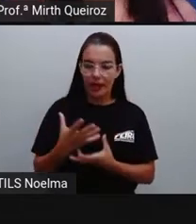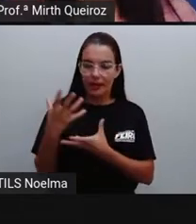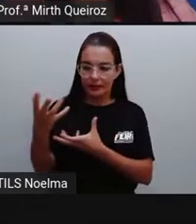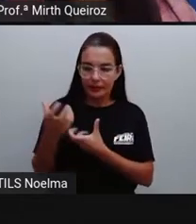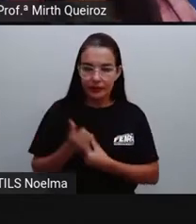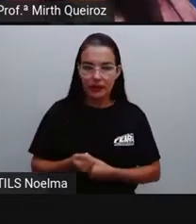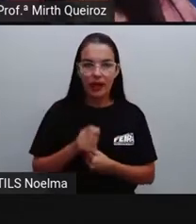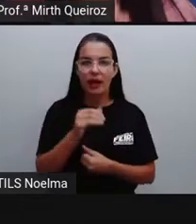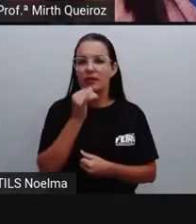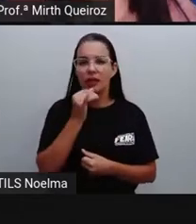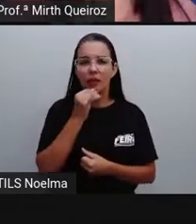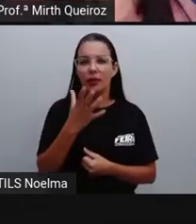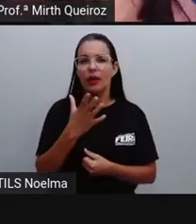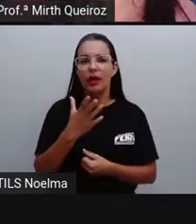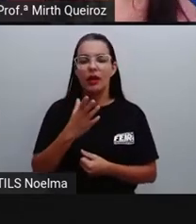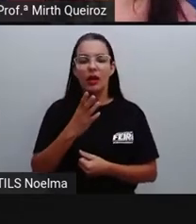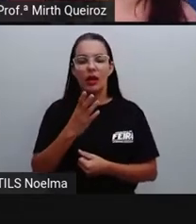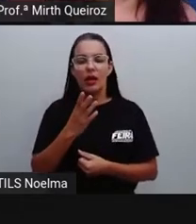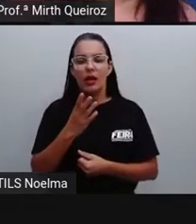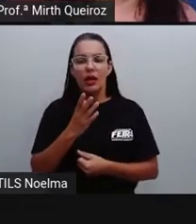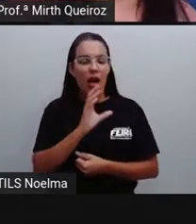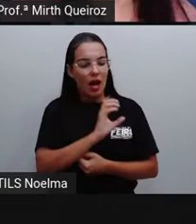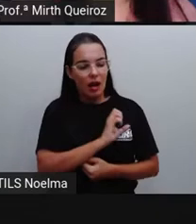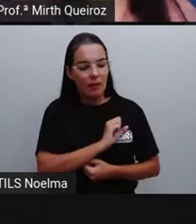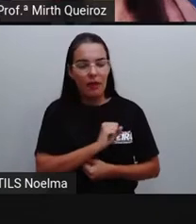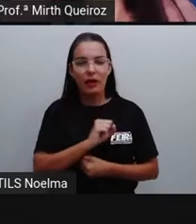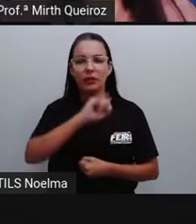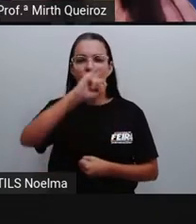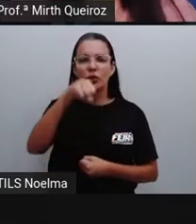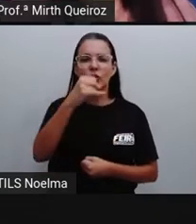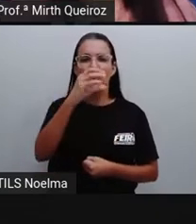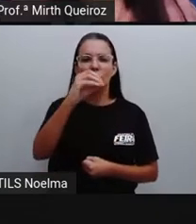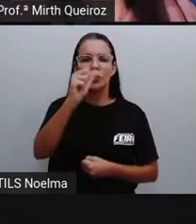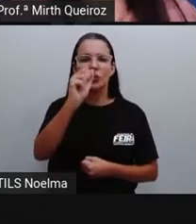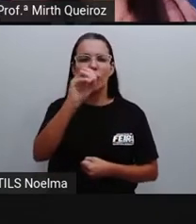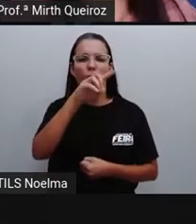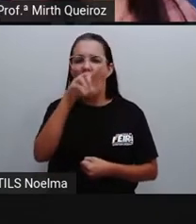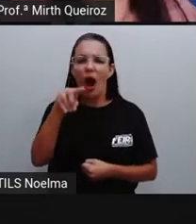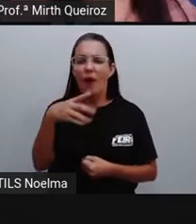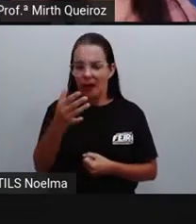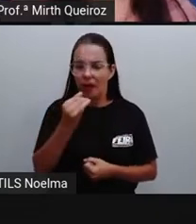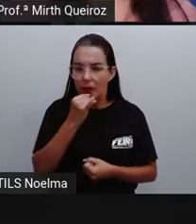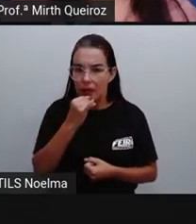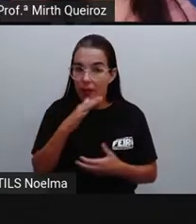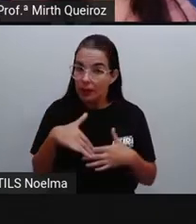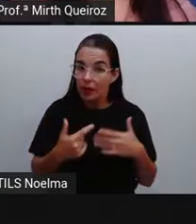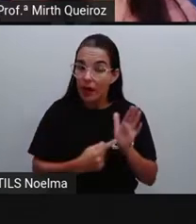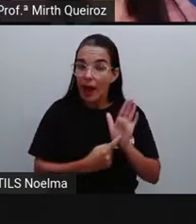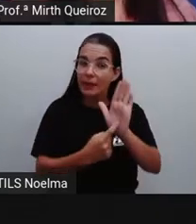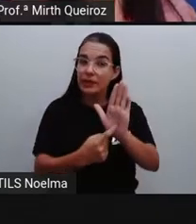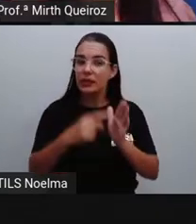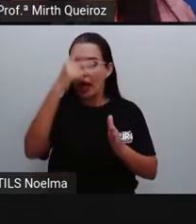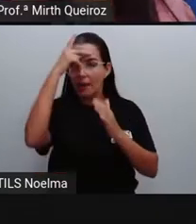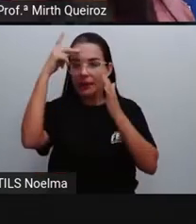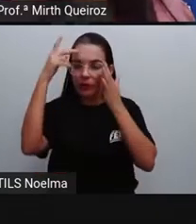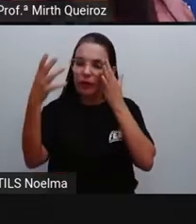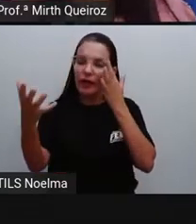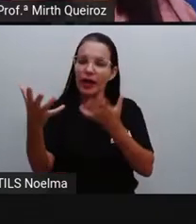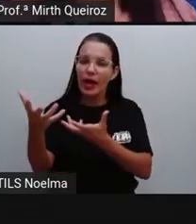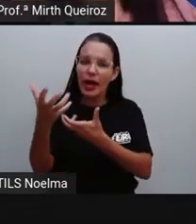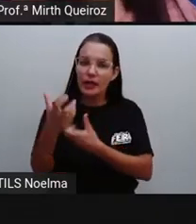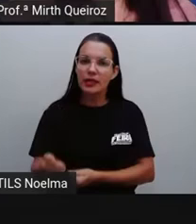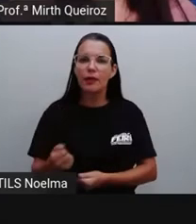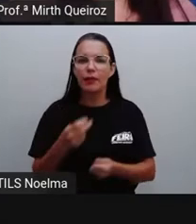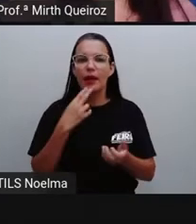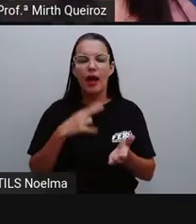Querido João, prezada Maria, né? A gente já vai apresentar ali logo no início. Nós temos o corpo do